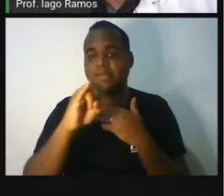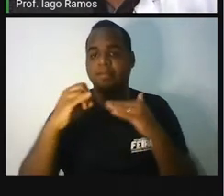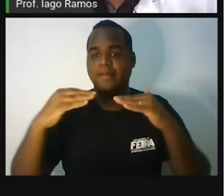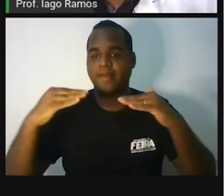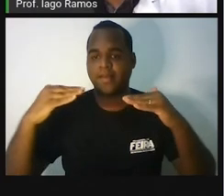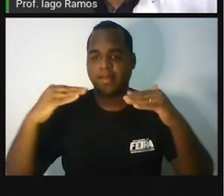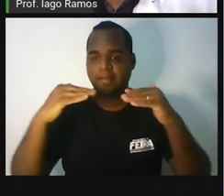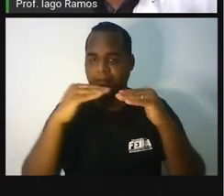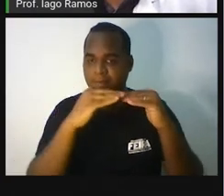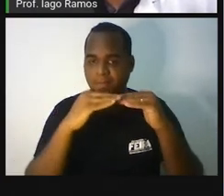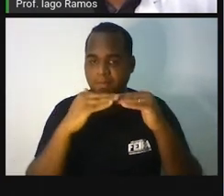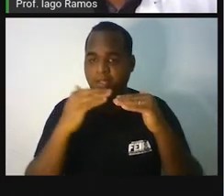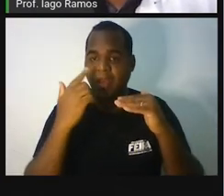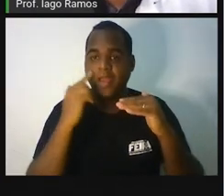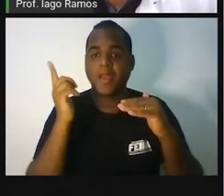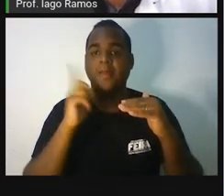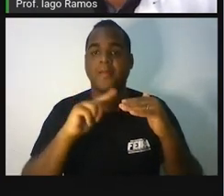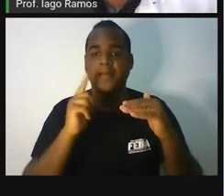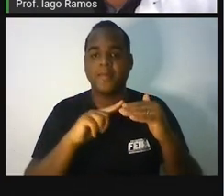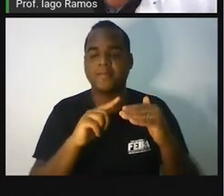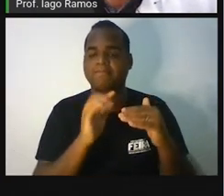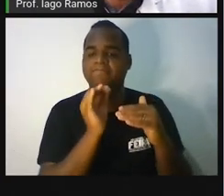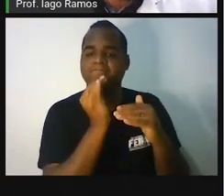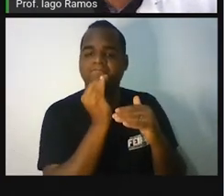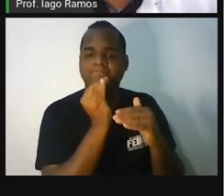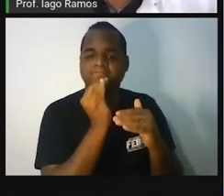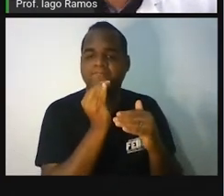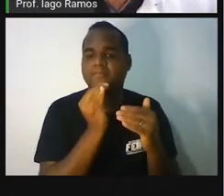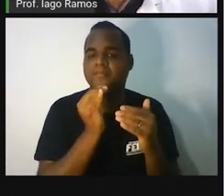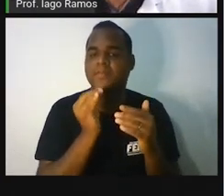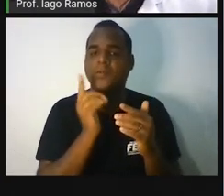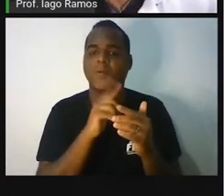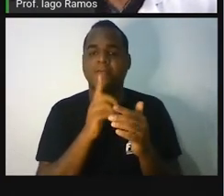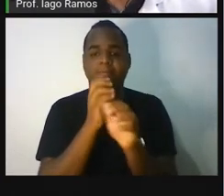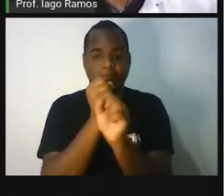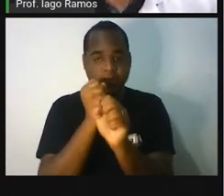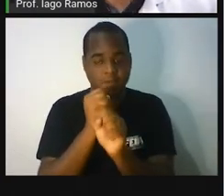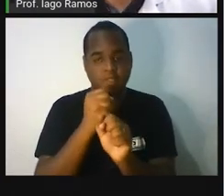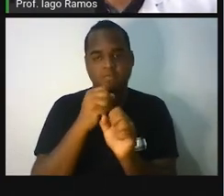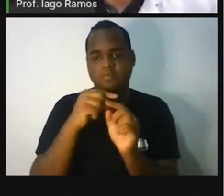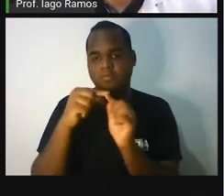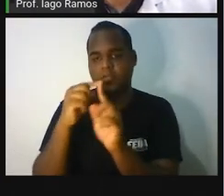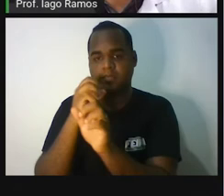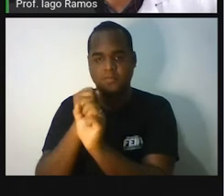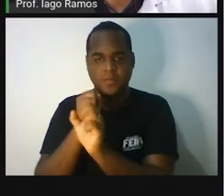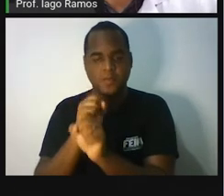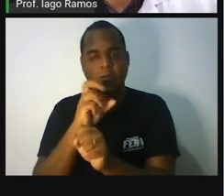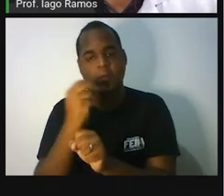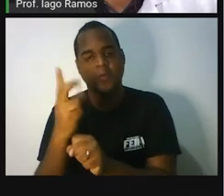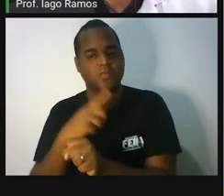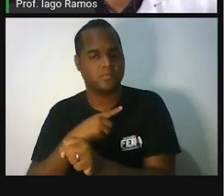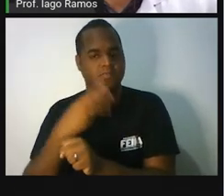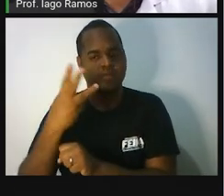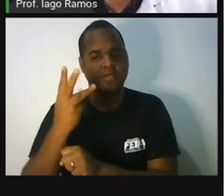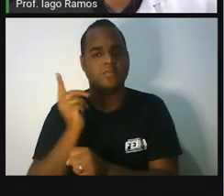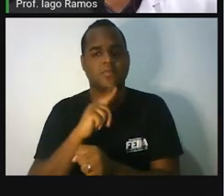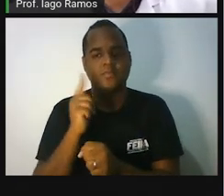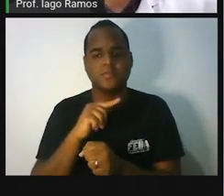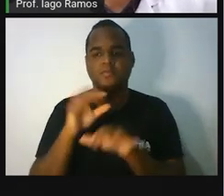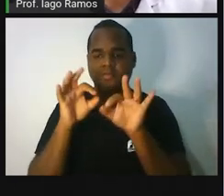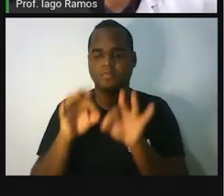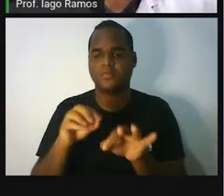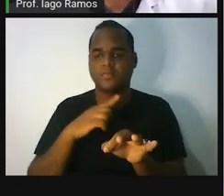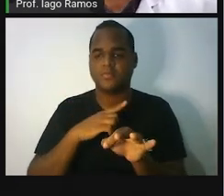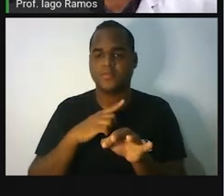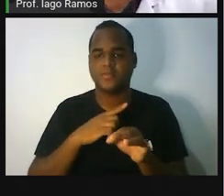se desse lado aqui eu somar uma quantidade de três, vai acontecer isso,